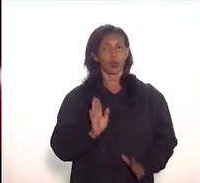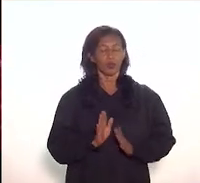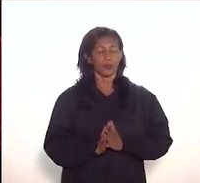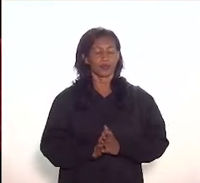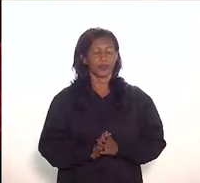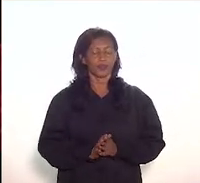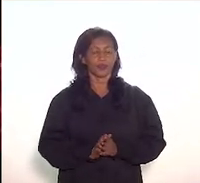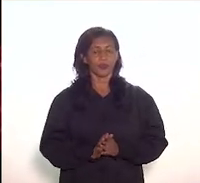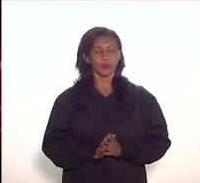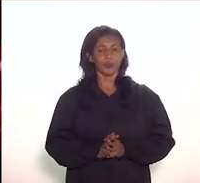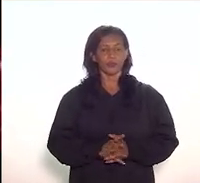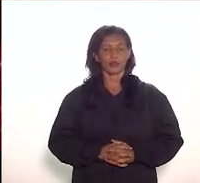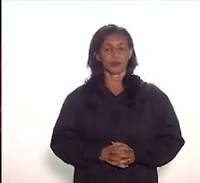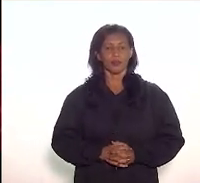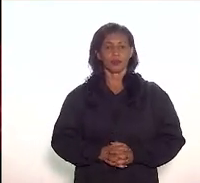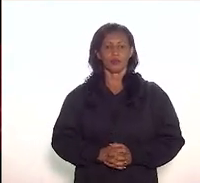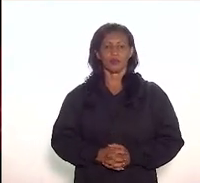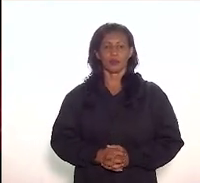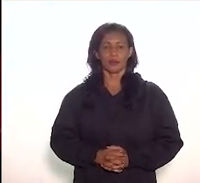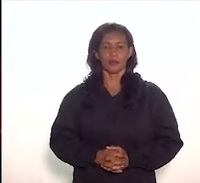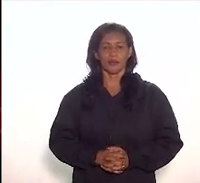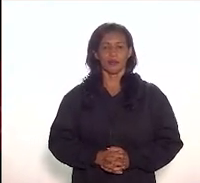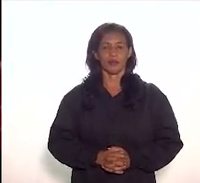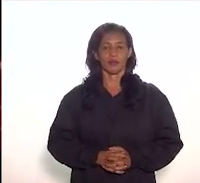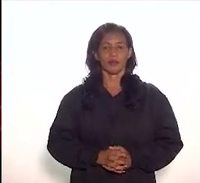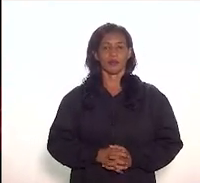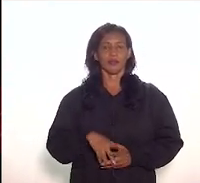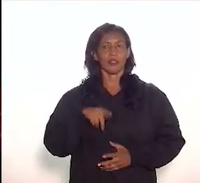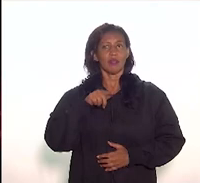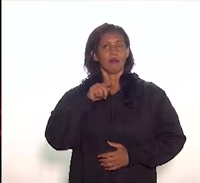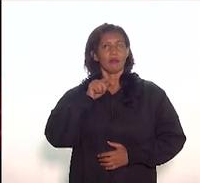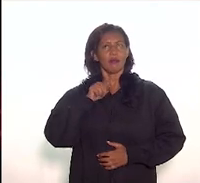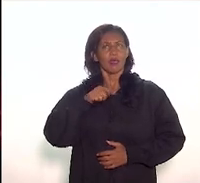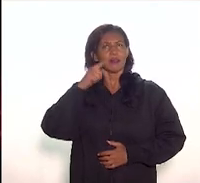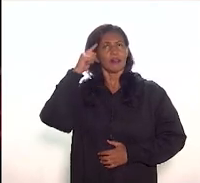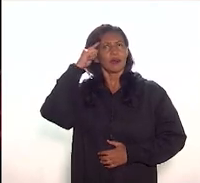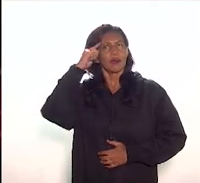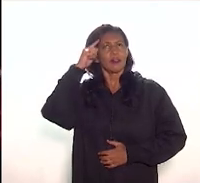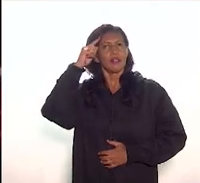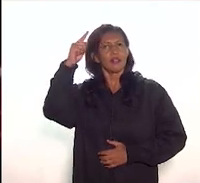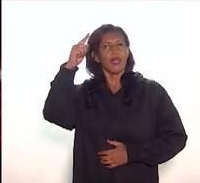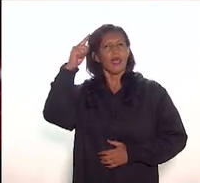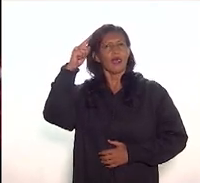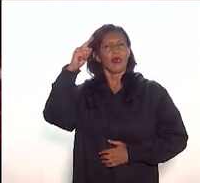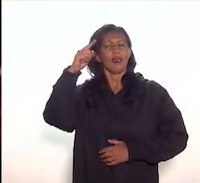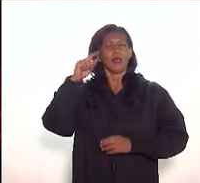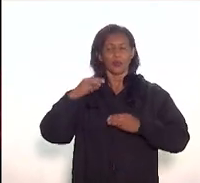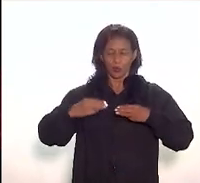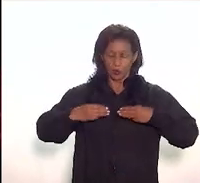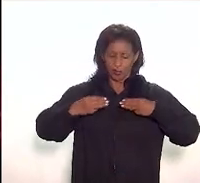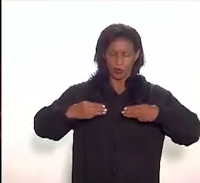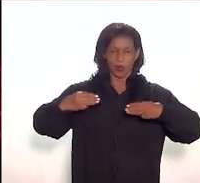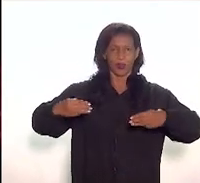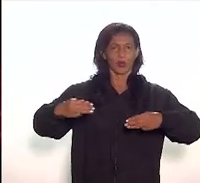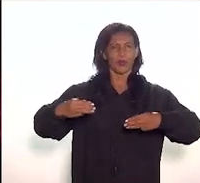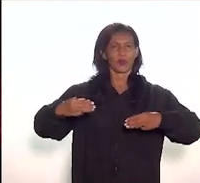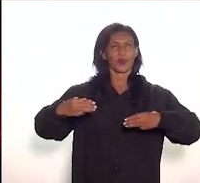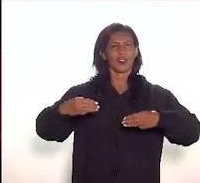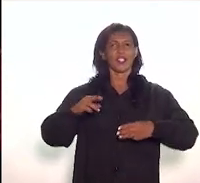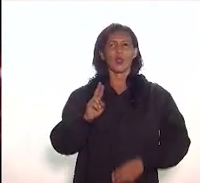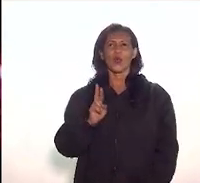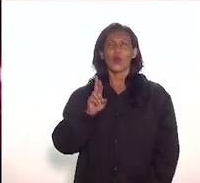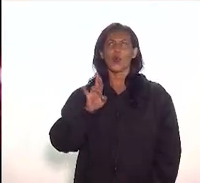do dessa ideia do Museu Urbano do Catete que foi